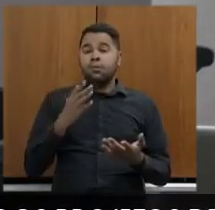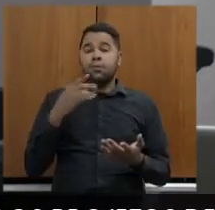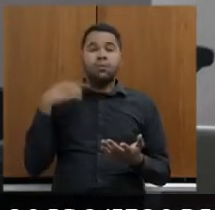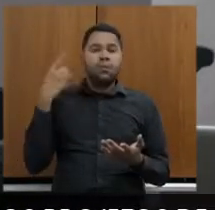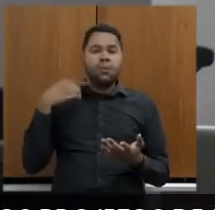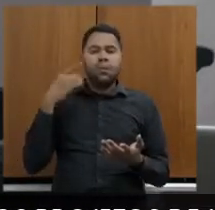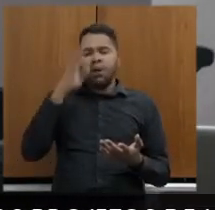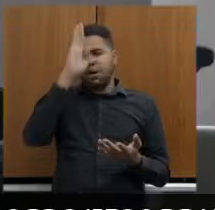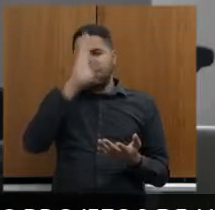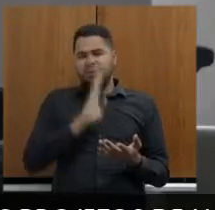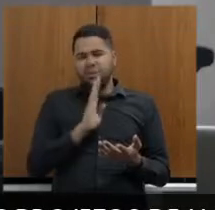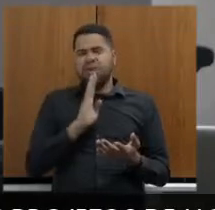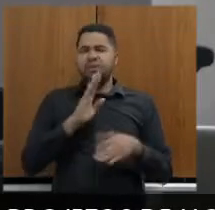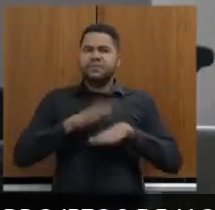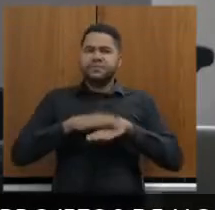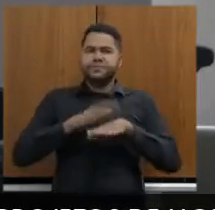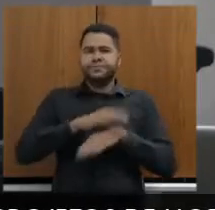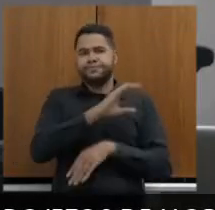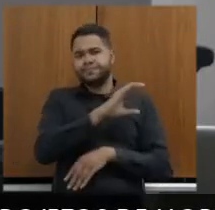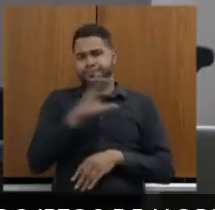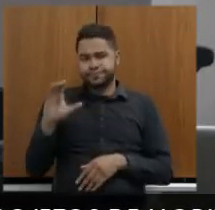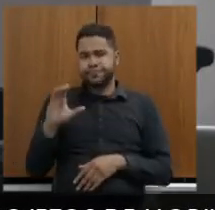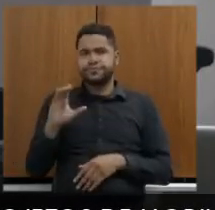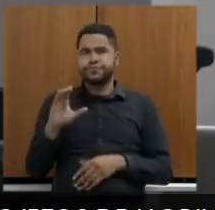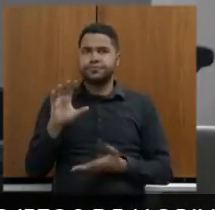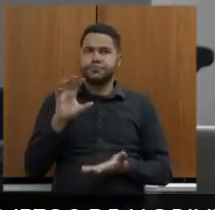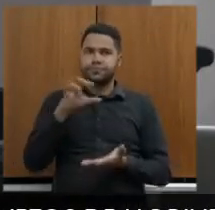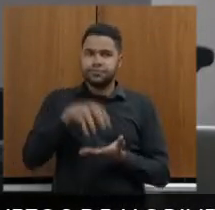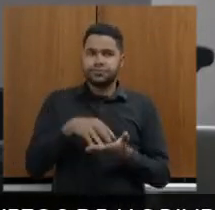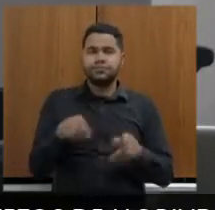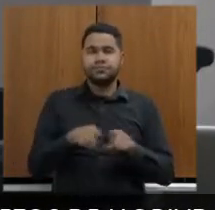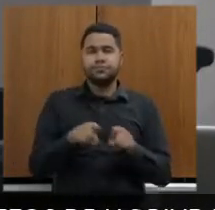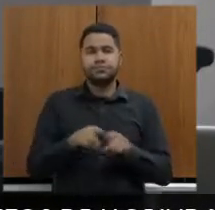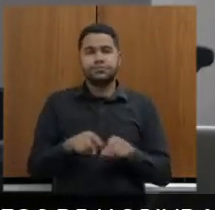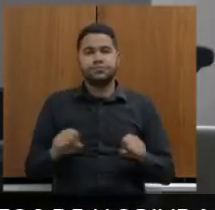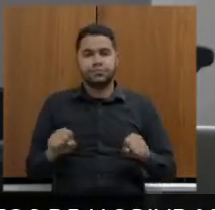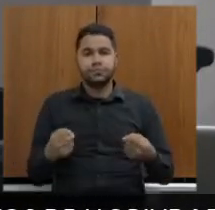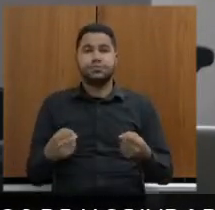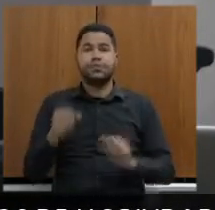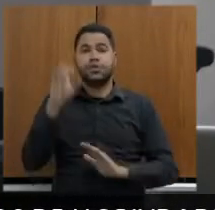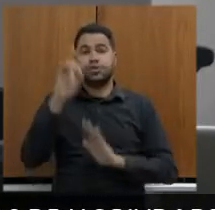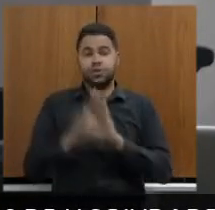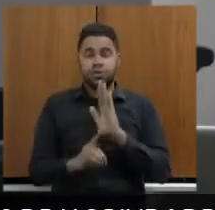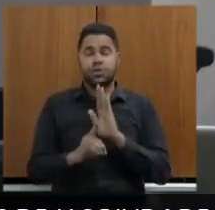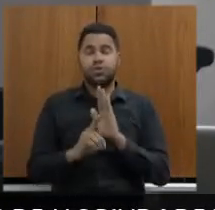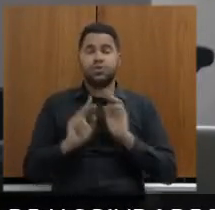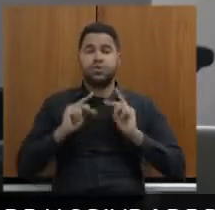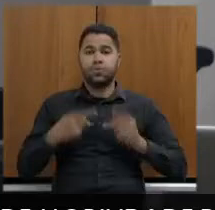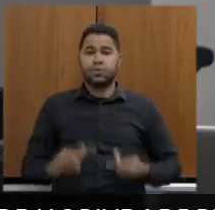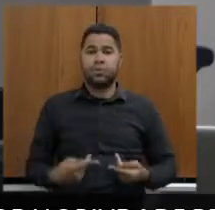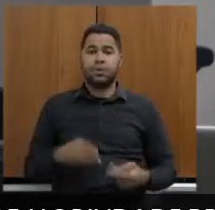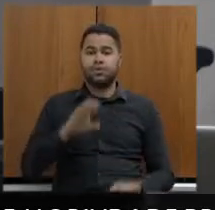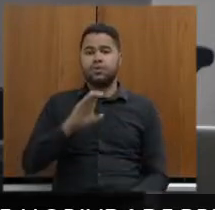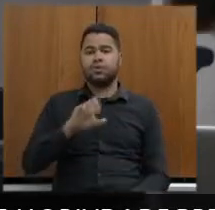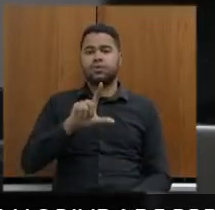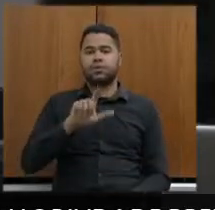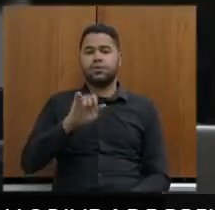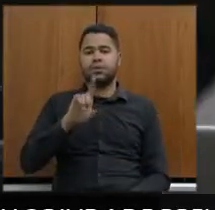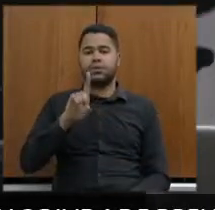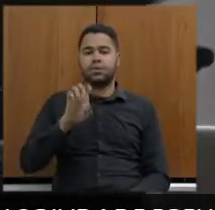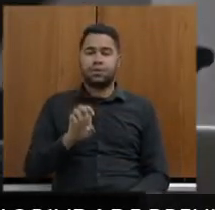coordenadoria de tutela coletiva que eu ocupo e pela Defensoria Pública de Direitos Humanos a doutora Cleide já esteve por duas